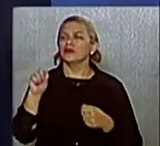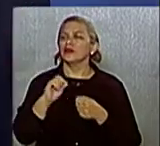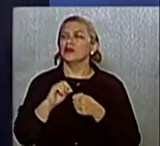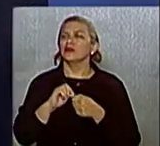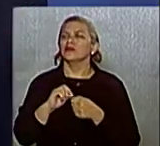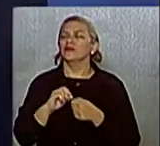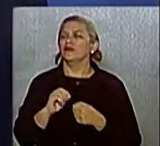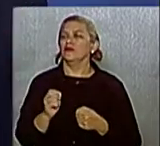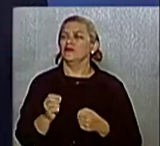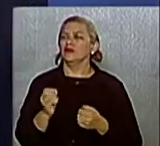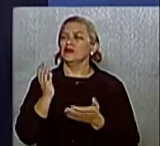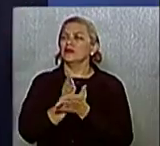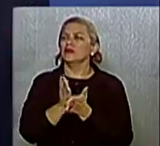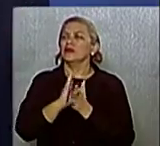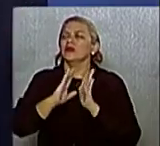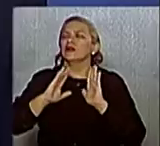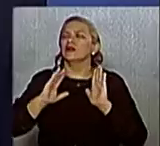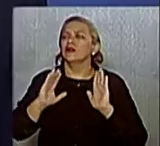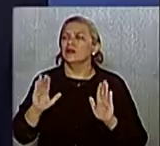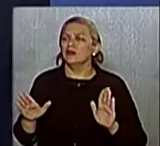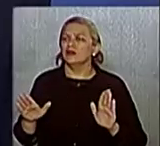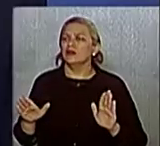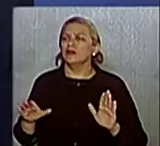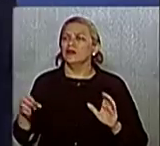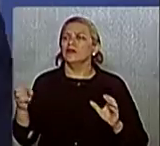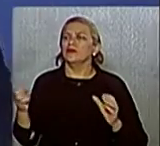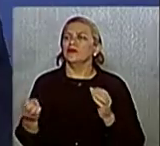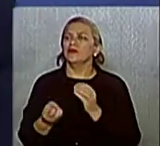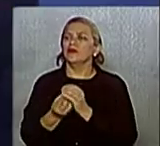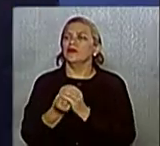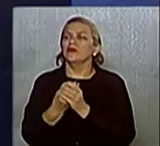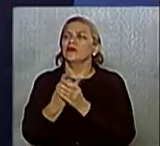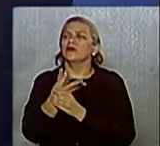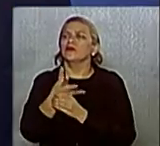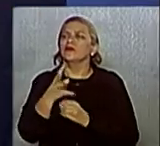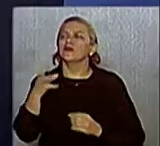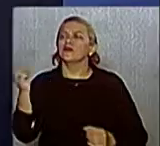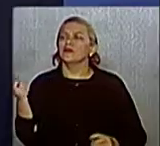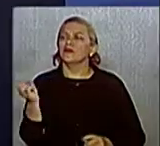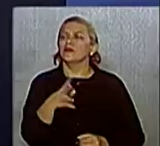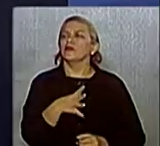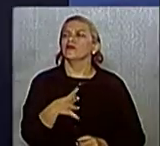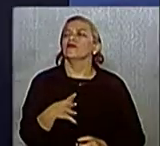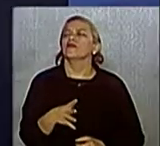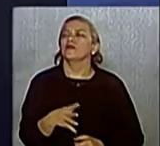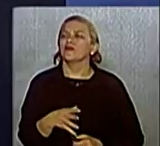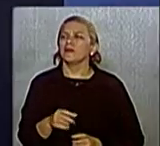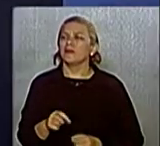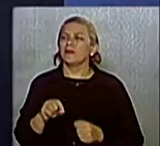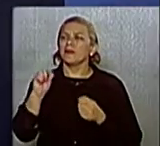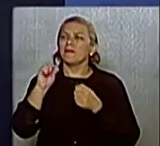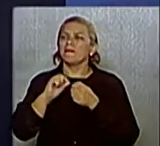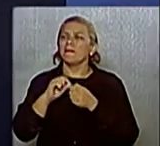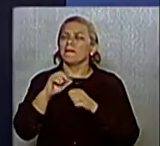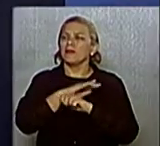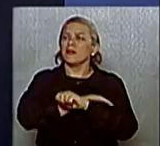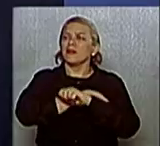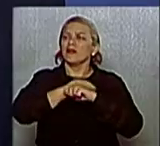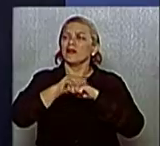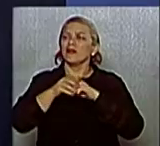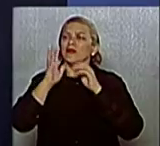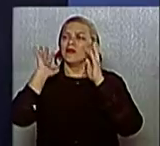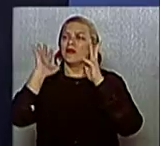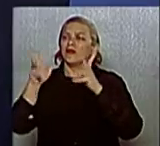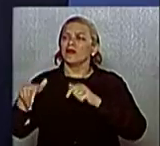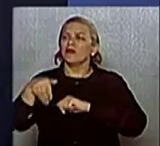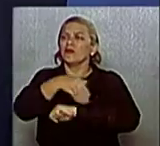desativaram a usina de asfalto? Nós vamos criar, vamos voltar com a usina de asfalto e vamos fazer pavimentação nos bairros da cidade.